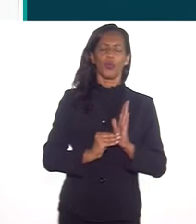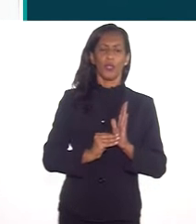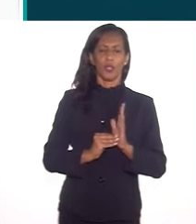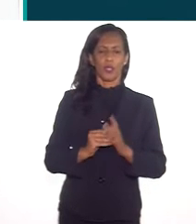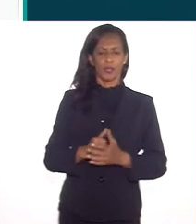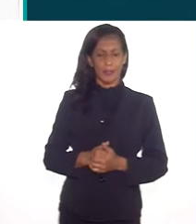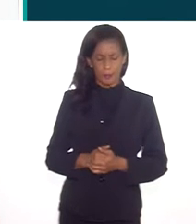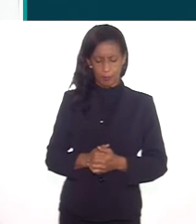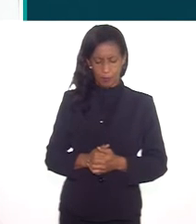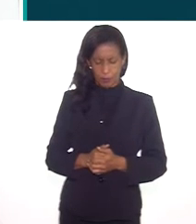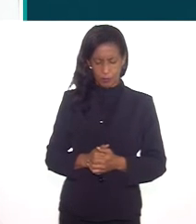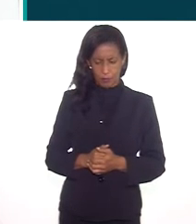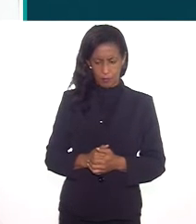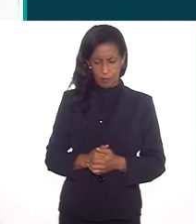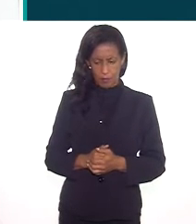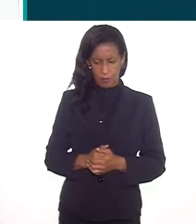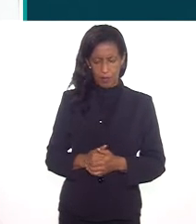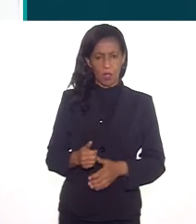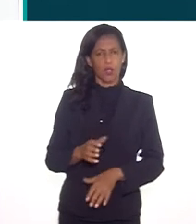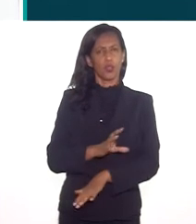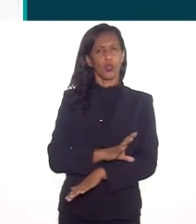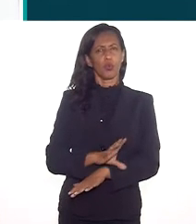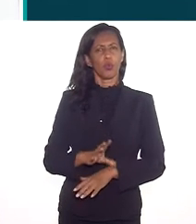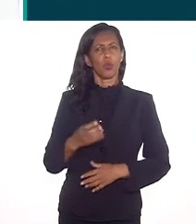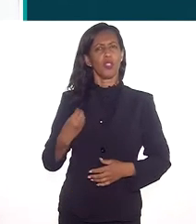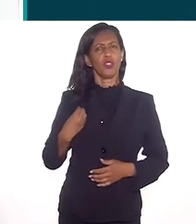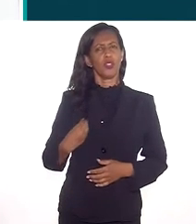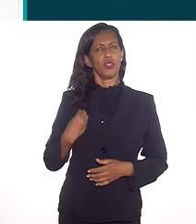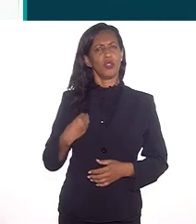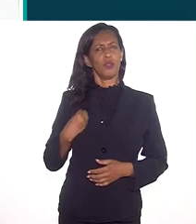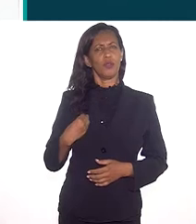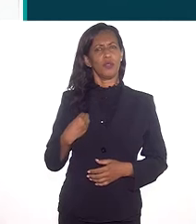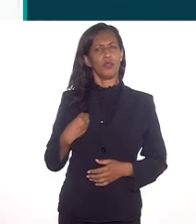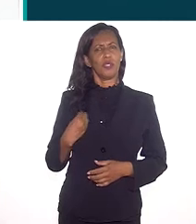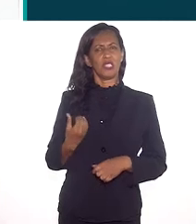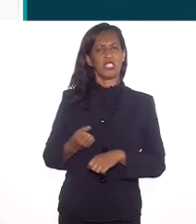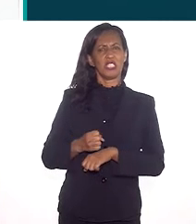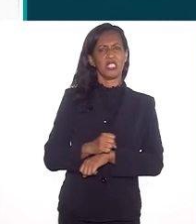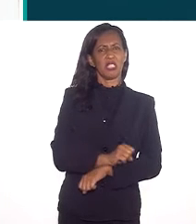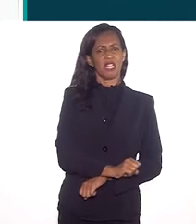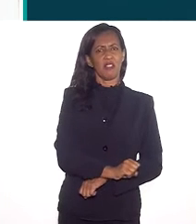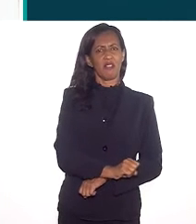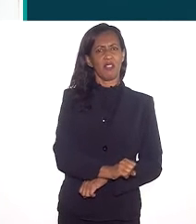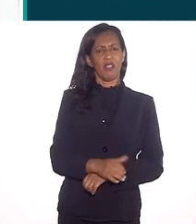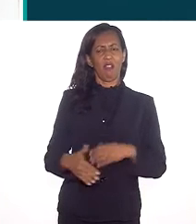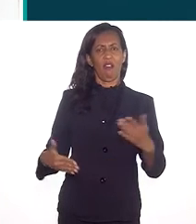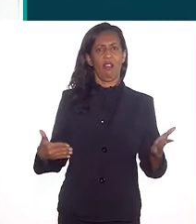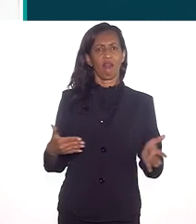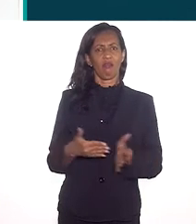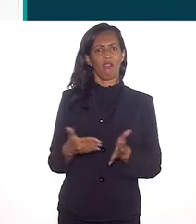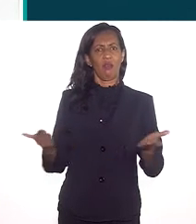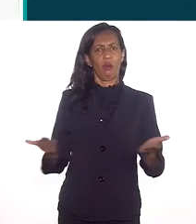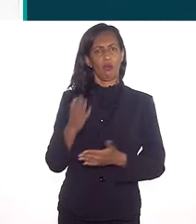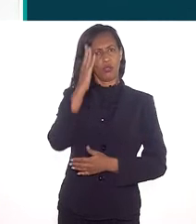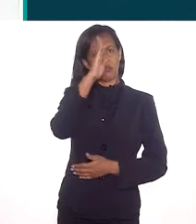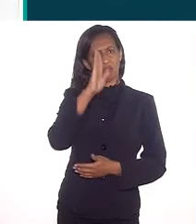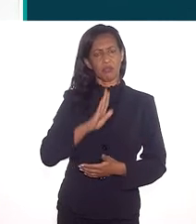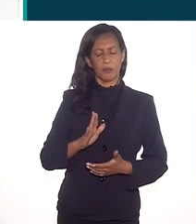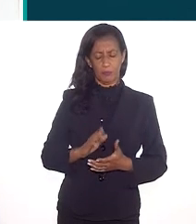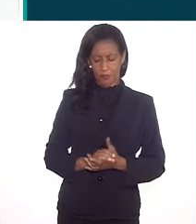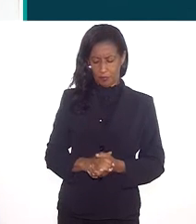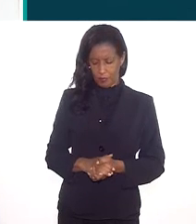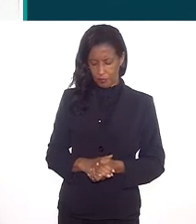de uma estrutura que a gente vive, de cultura escravocrata ainda hoje no Brasil?